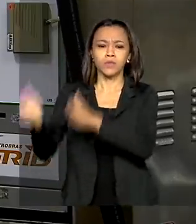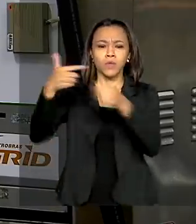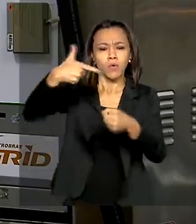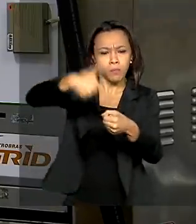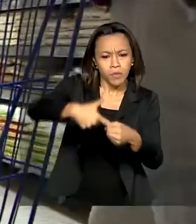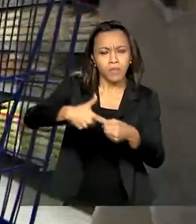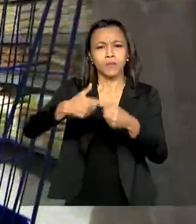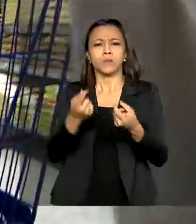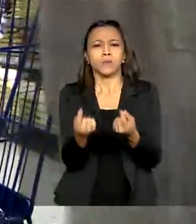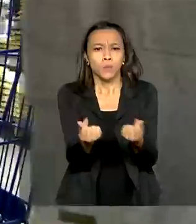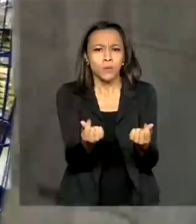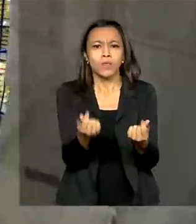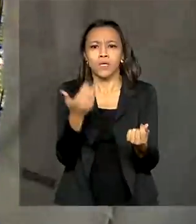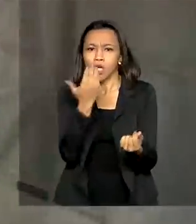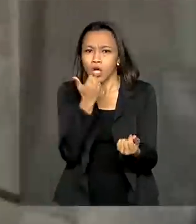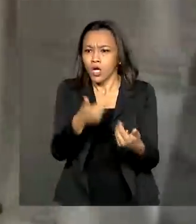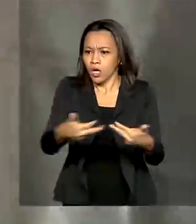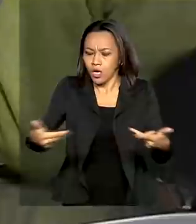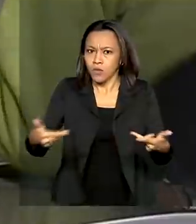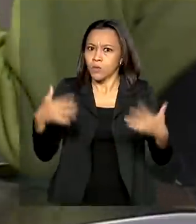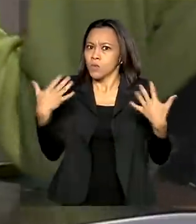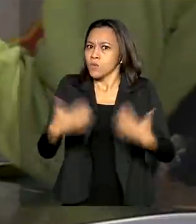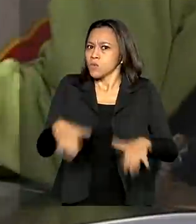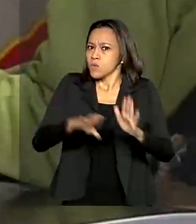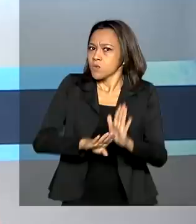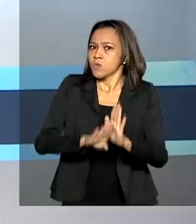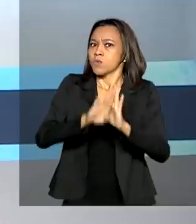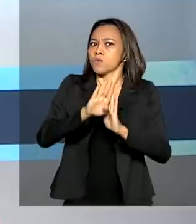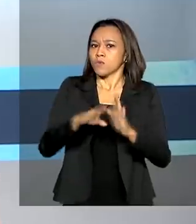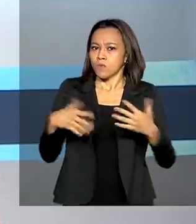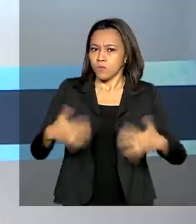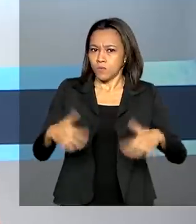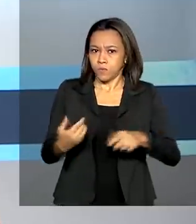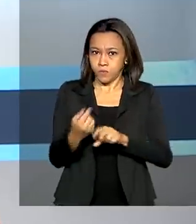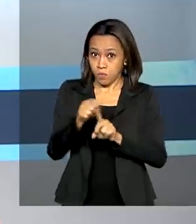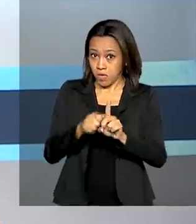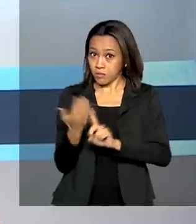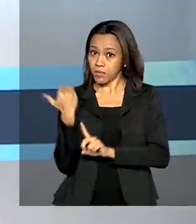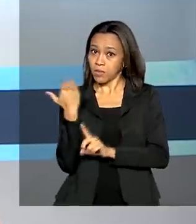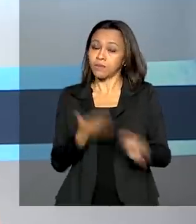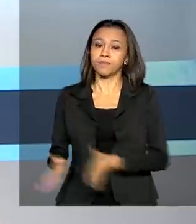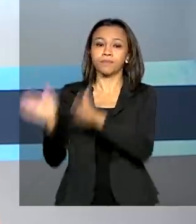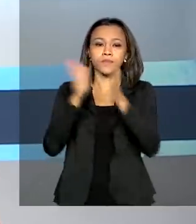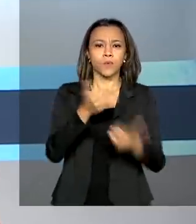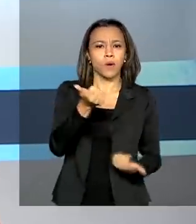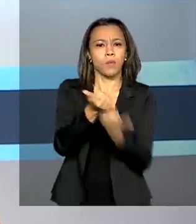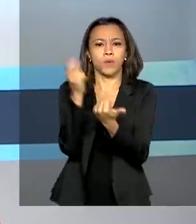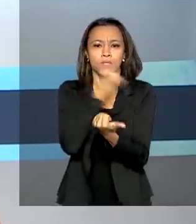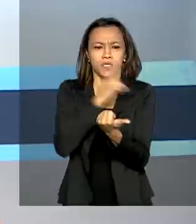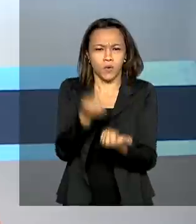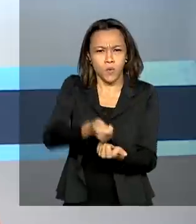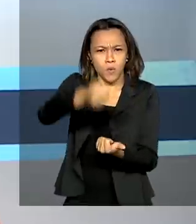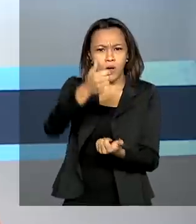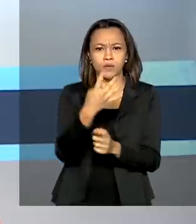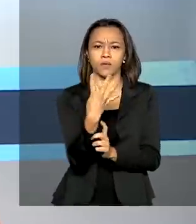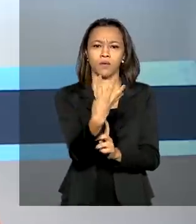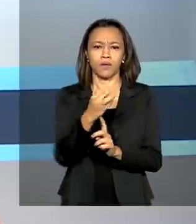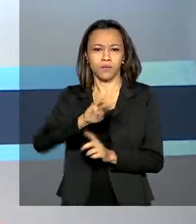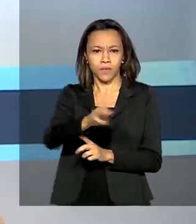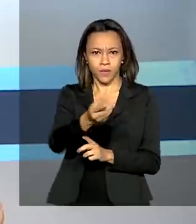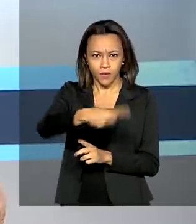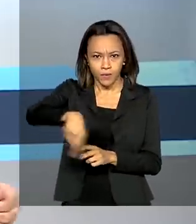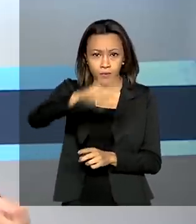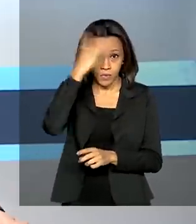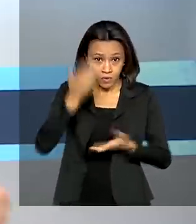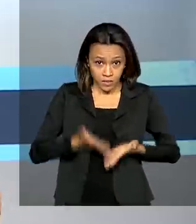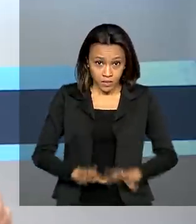dos alimentos puxaram o índice do mês passado. Auxílio emergencial. Quase 4 milhões de pessoas